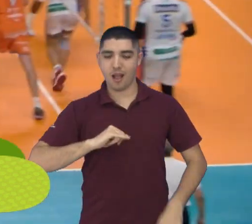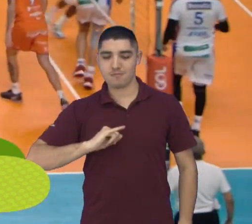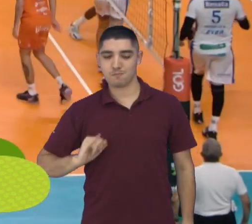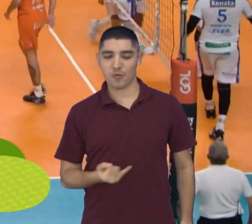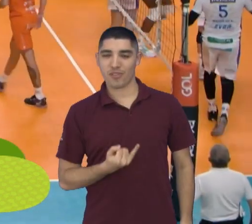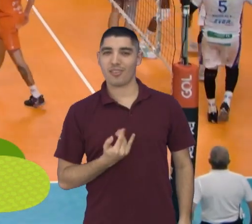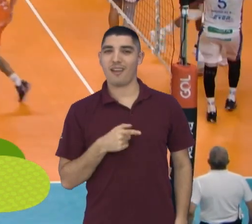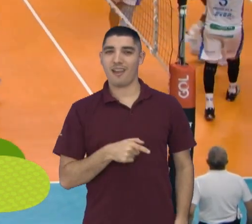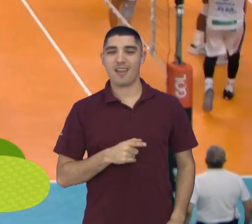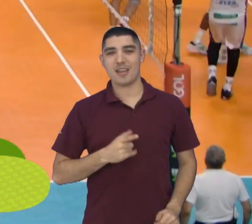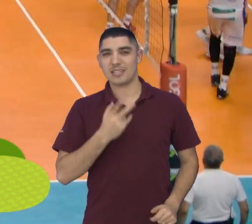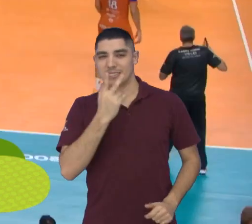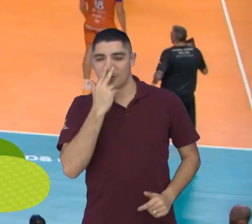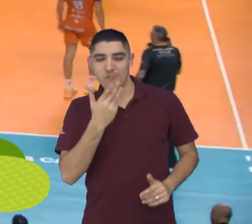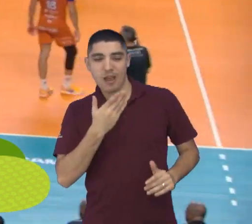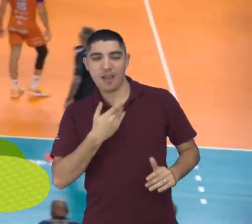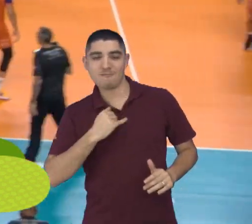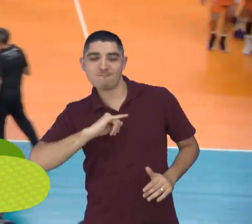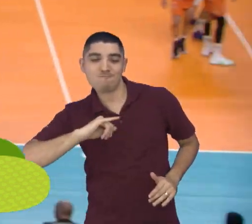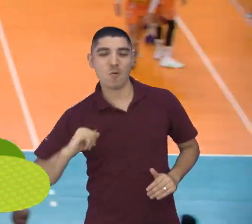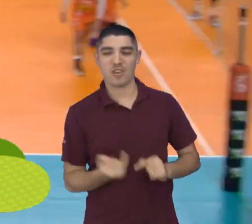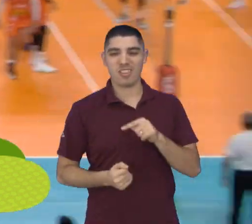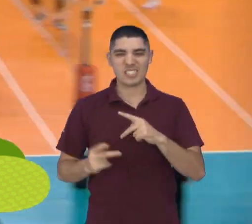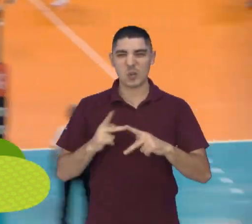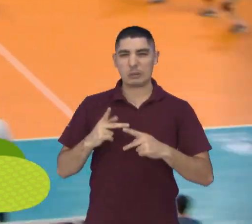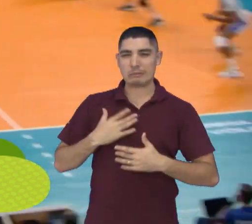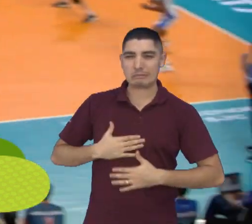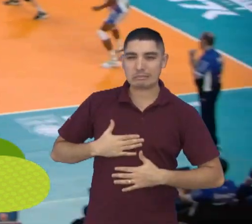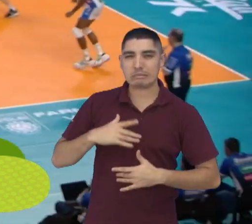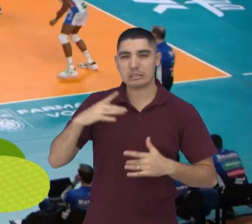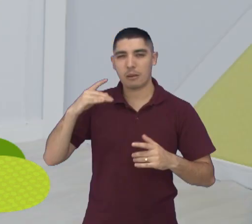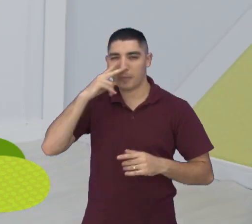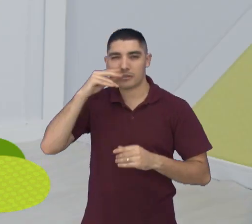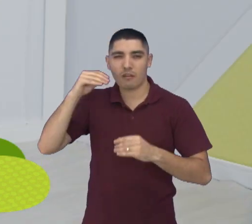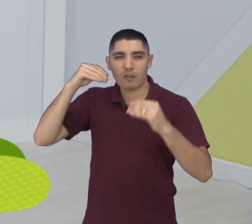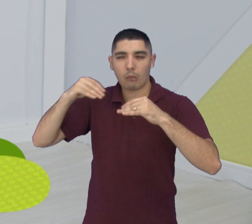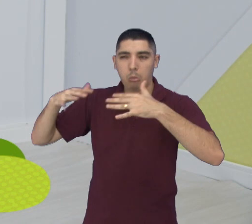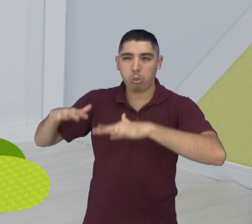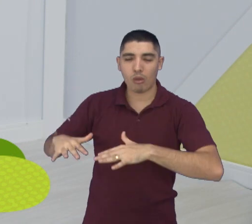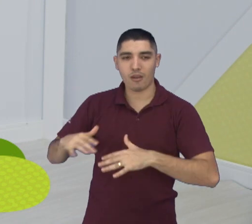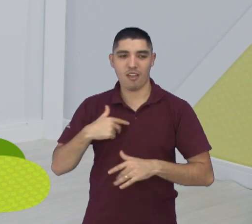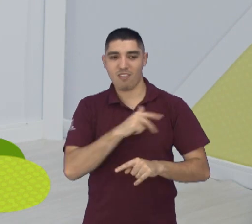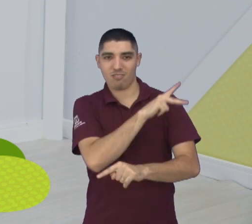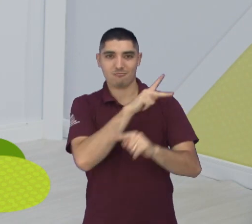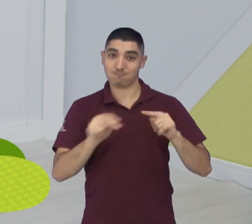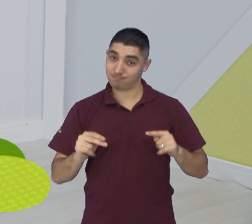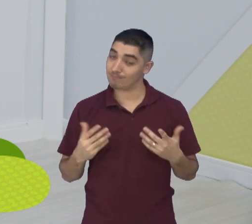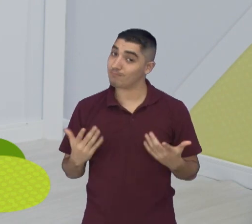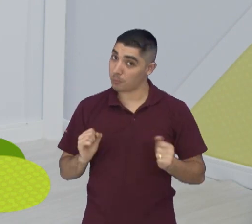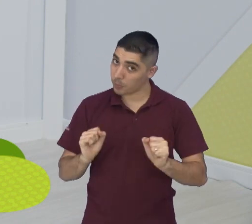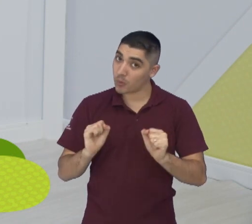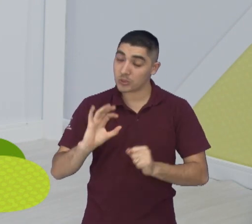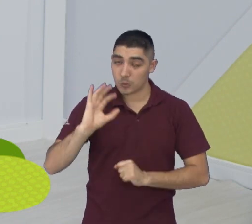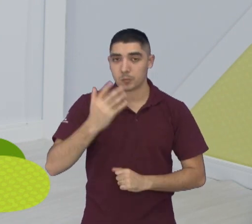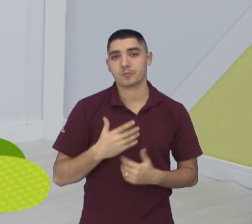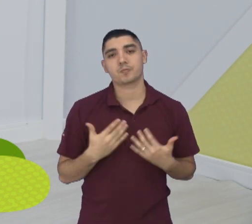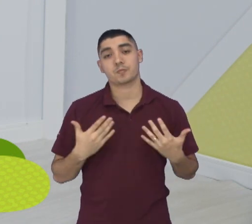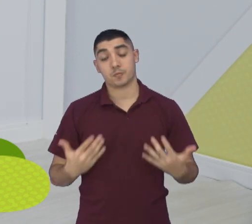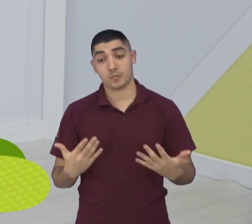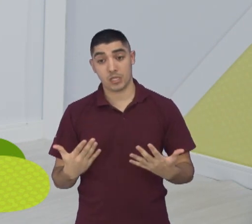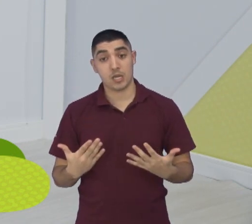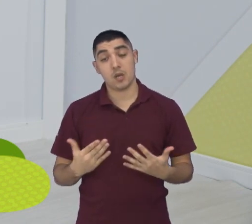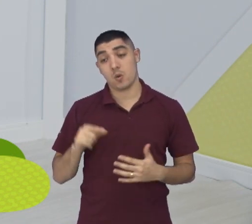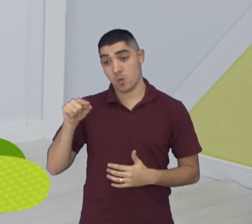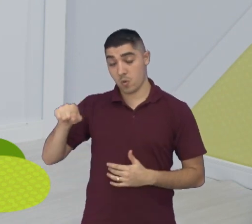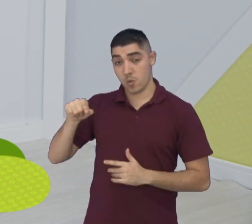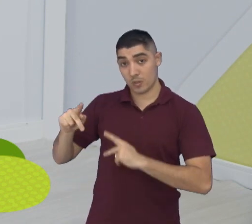os confrontos, a gente vai ver já já a tabela, são os confrontos baseados no que terminou a primeira fase da Superliga Nacional, ou seja,